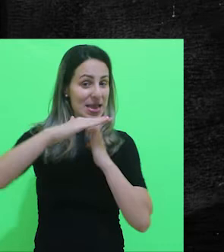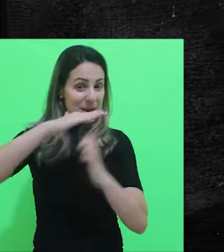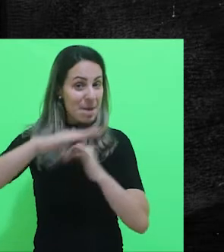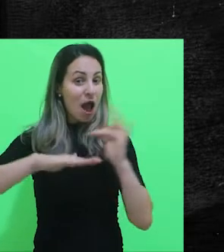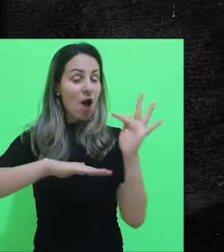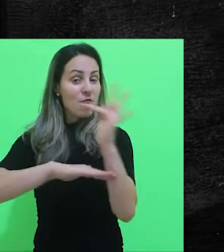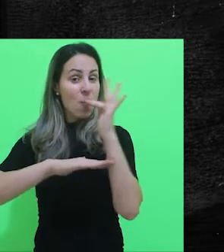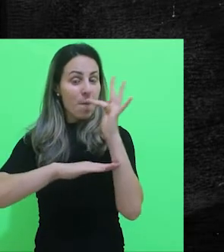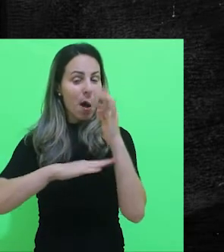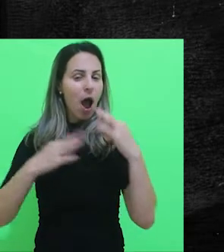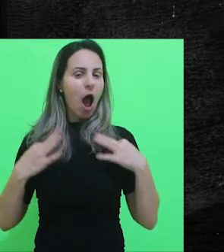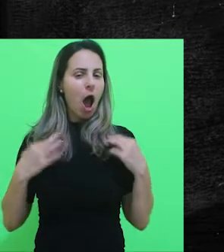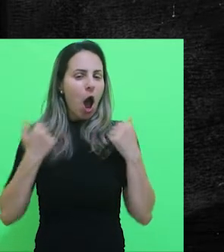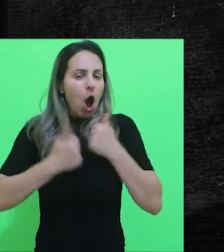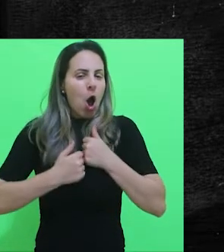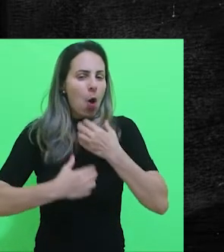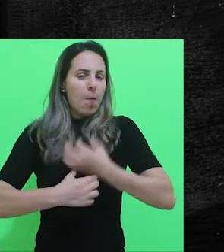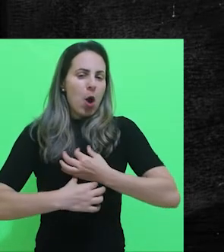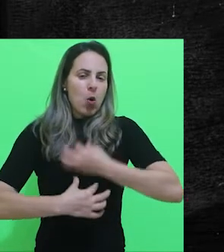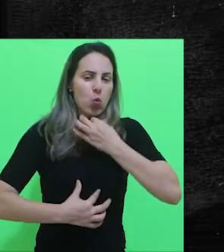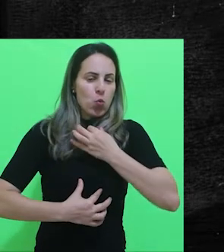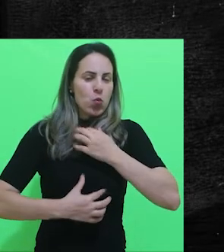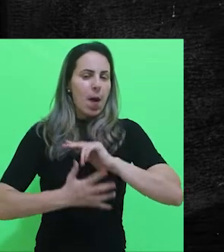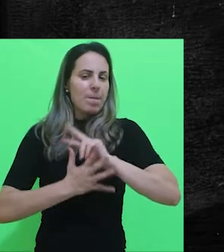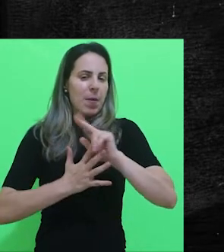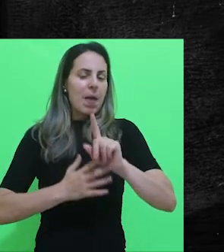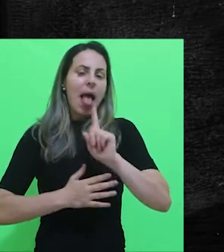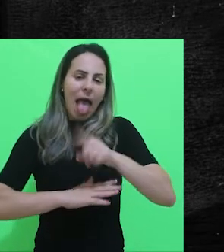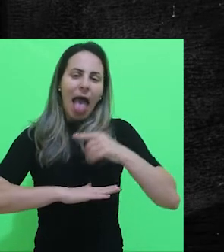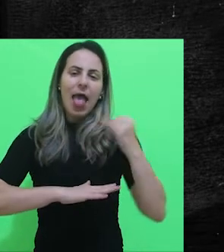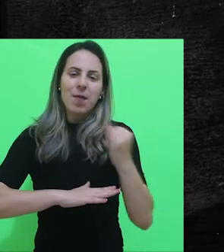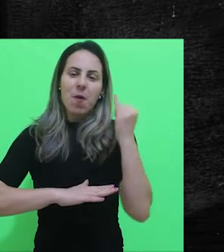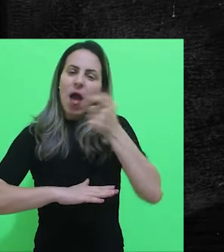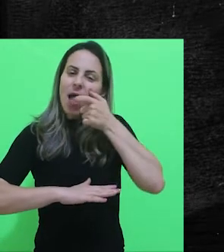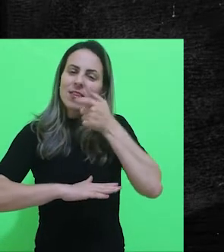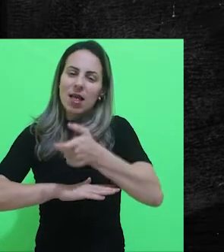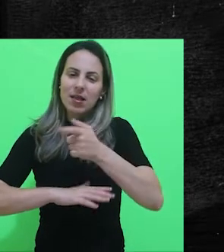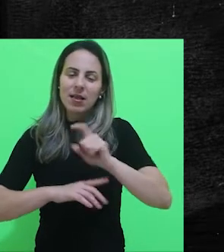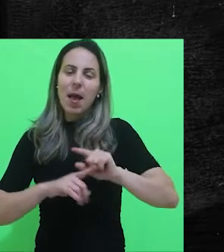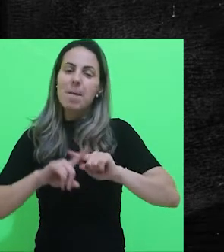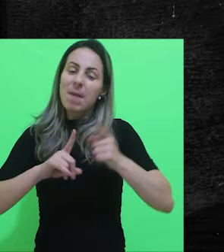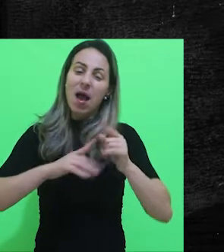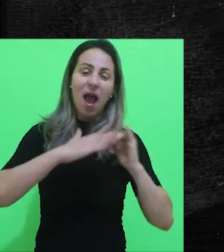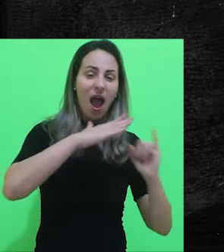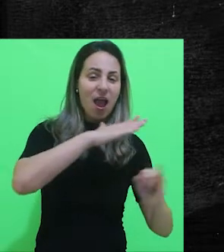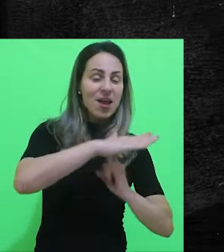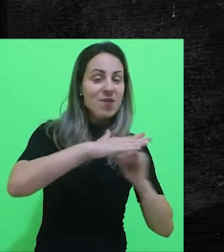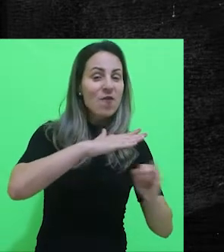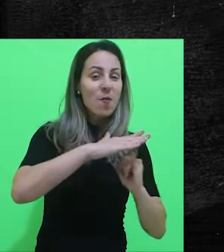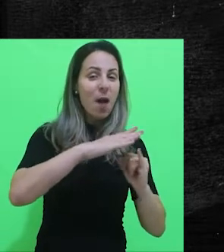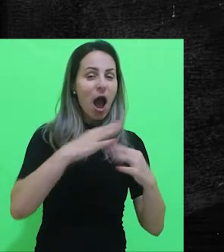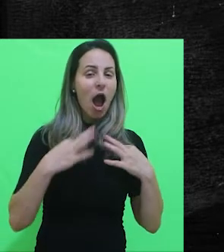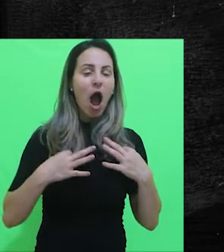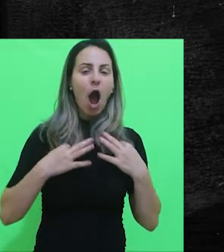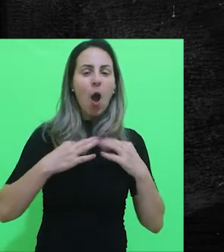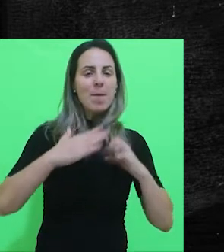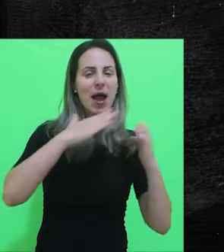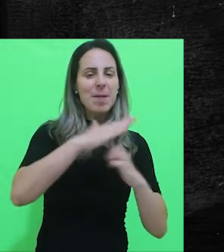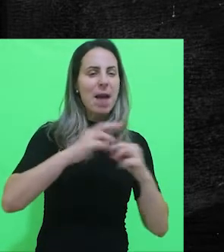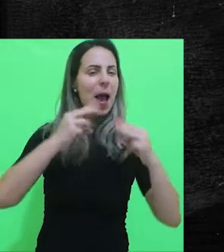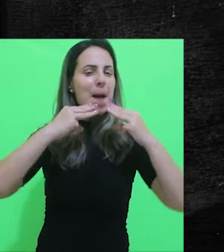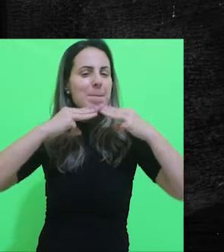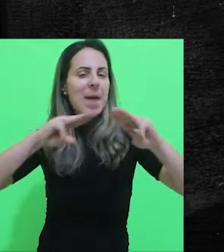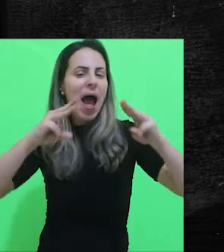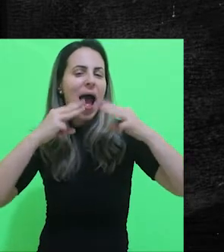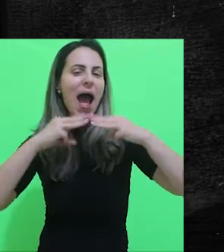evidentemente, um traje social, terno, etc., são muito mais interessantes. Nas empresas mais informais, como empresas de marketing